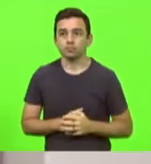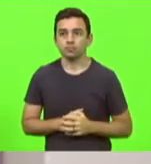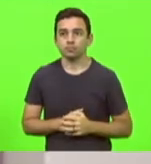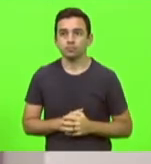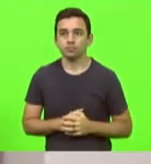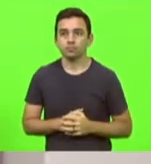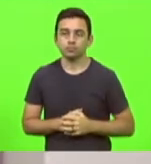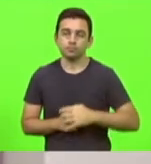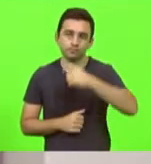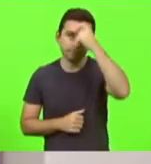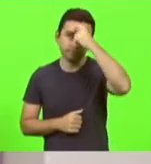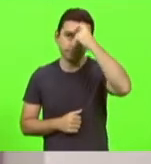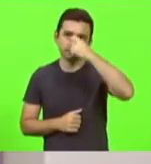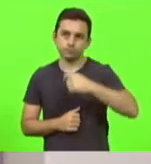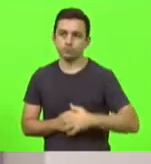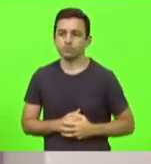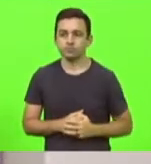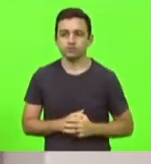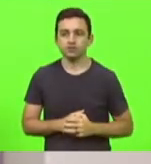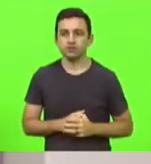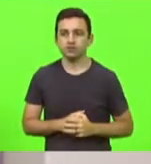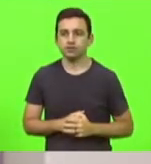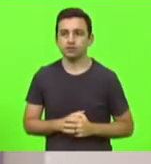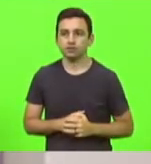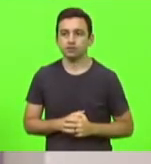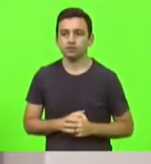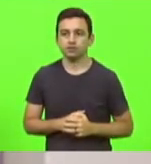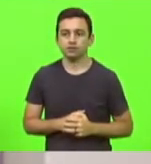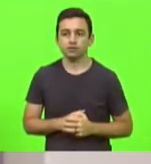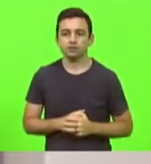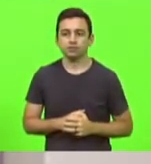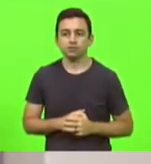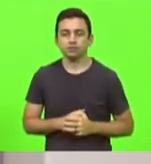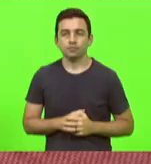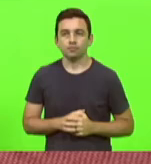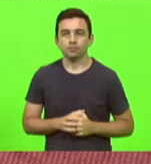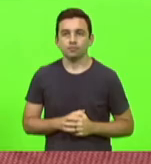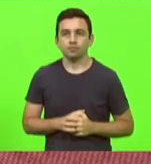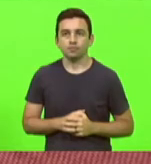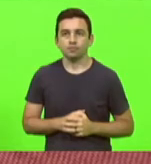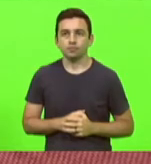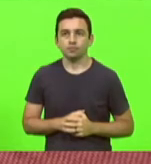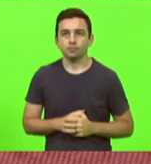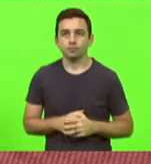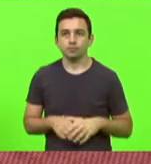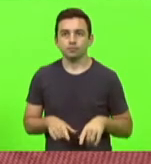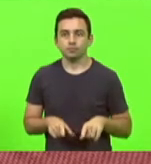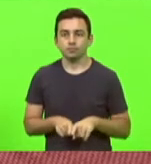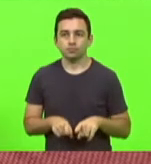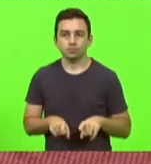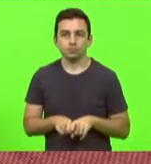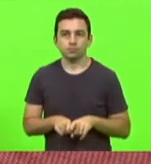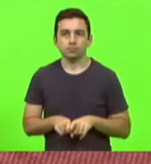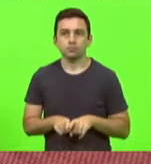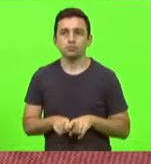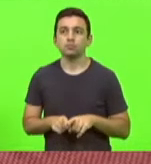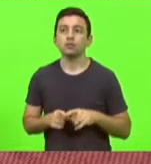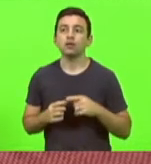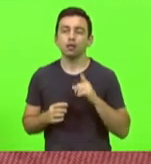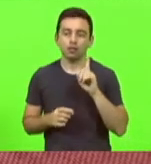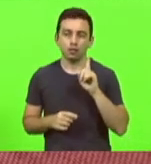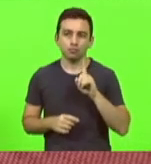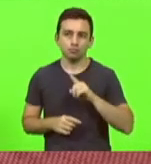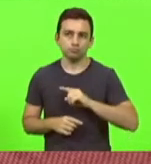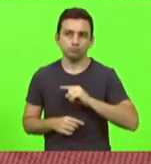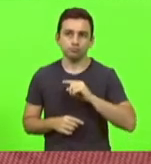Obrigado, deputado. Como vota o deputado Fernando Kreling? Voto no deputado Maurício Scudillac.